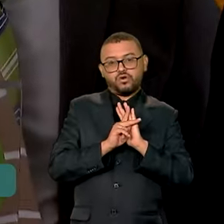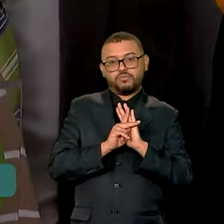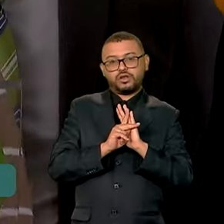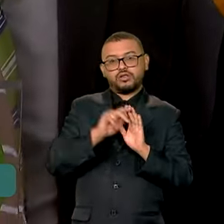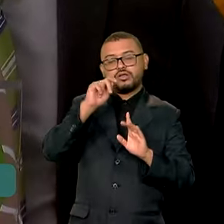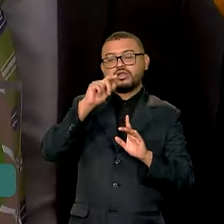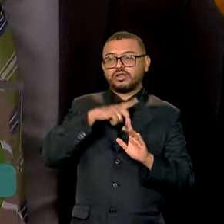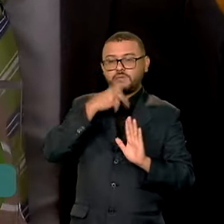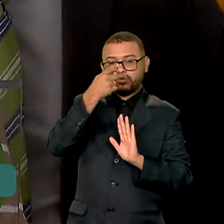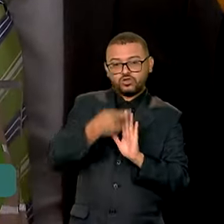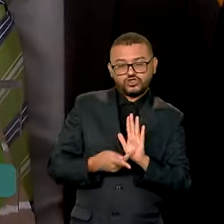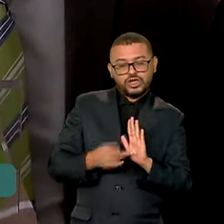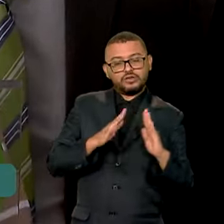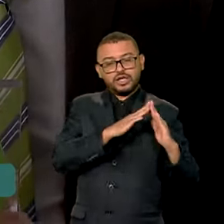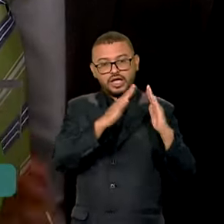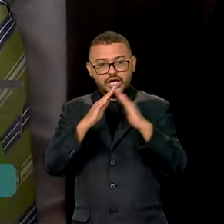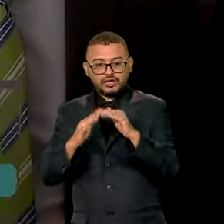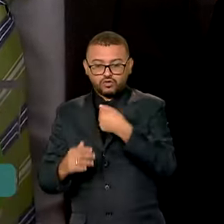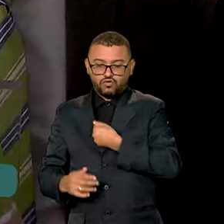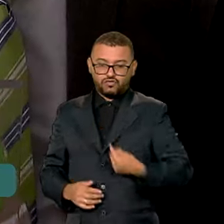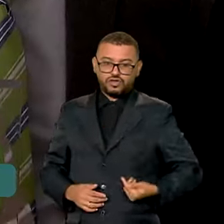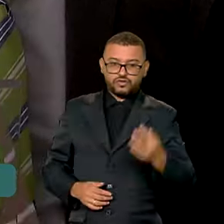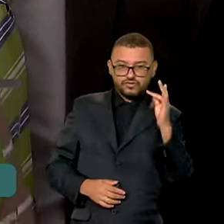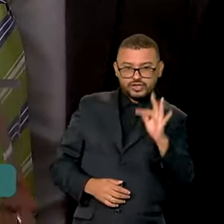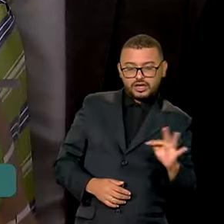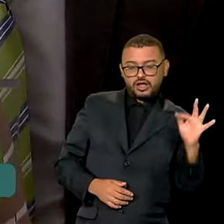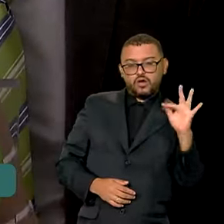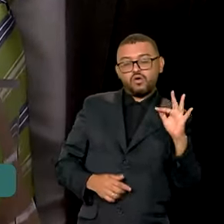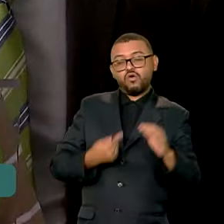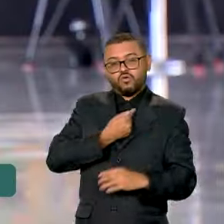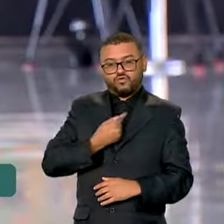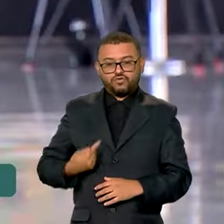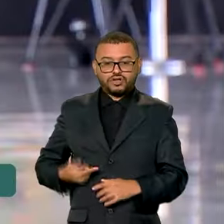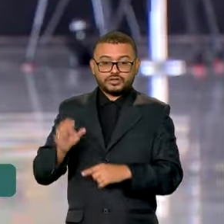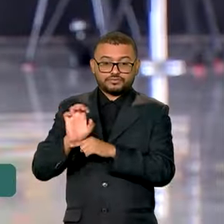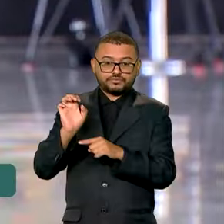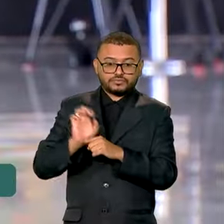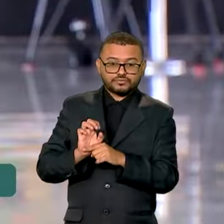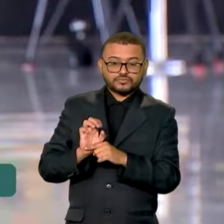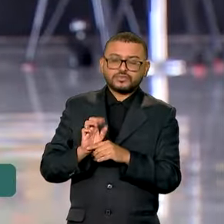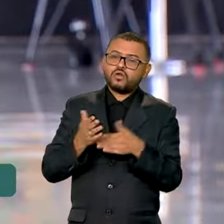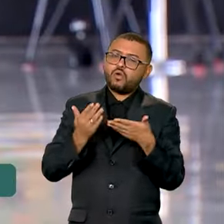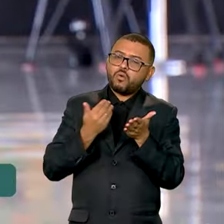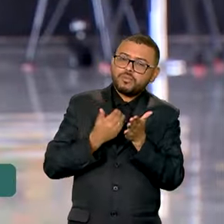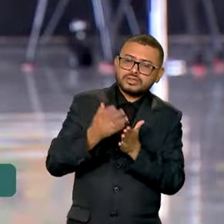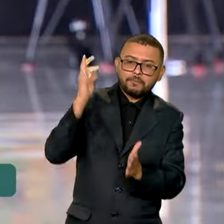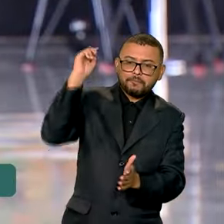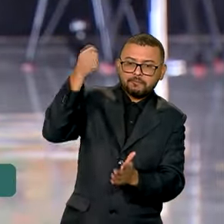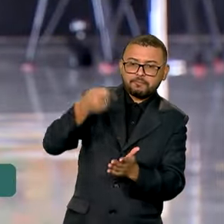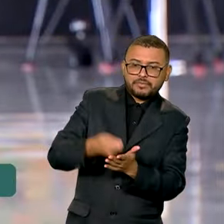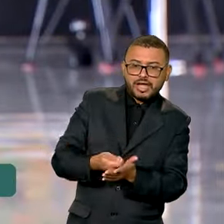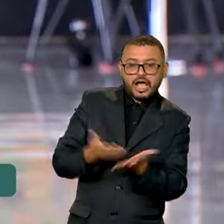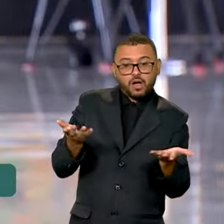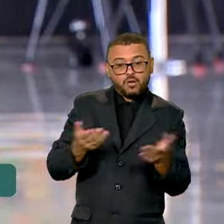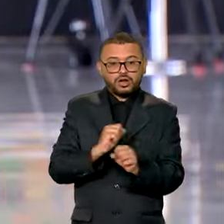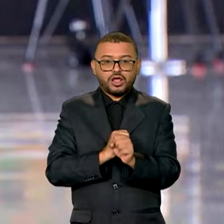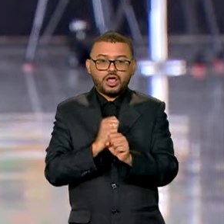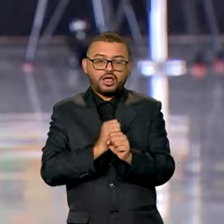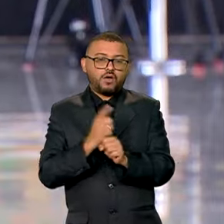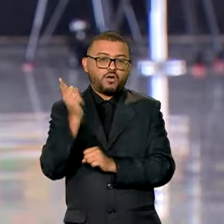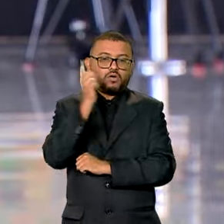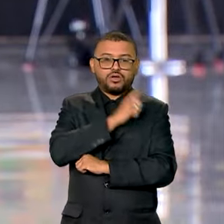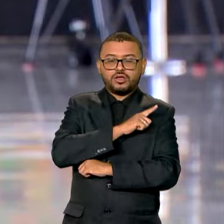partir de programas de adaptação do governo federal junto com o governo estadual. A primeira fase desses pagamentos vai ser feita neste ano e vai